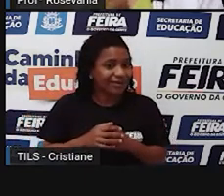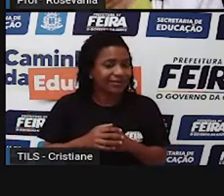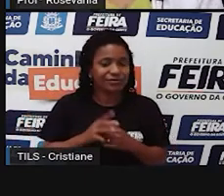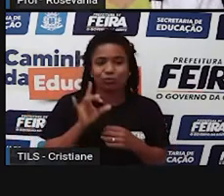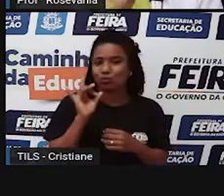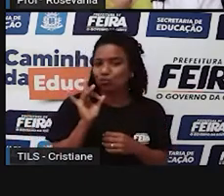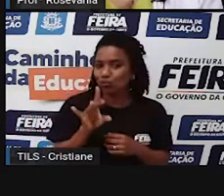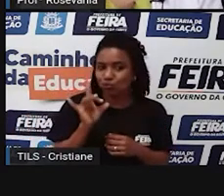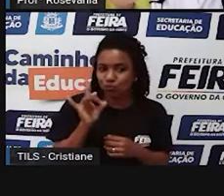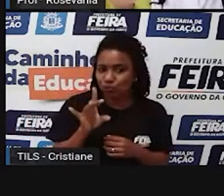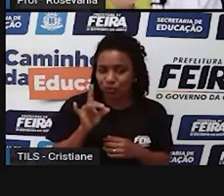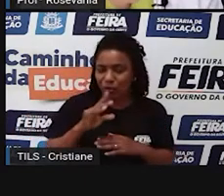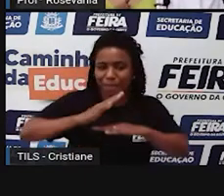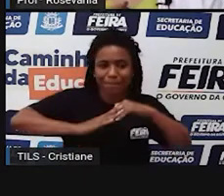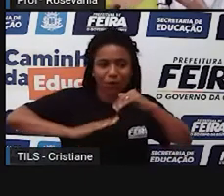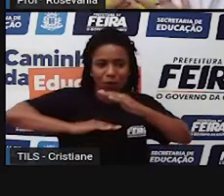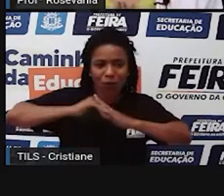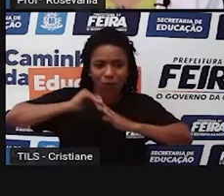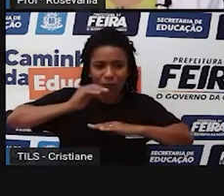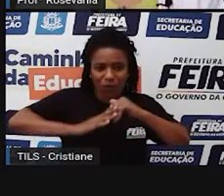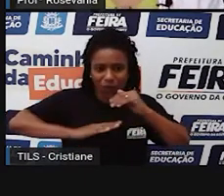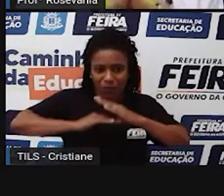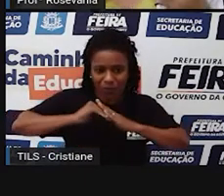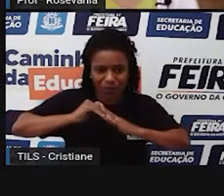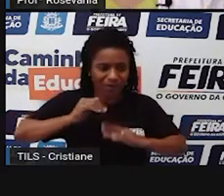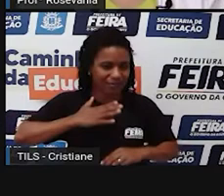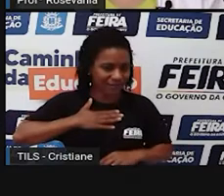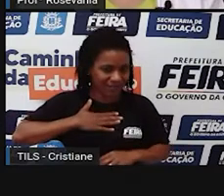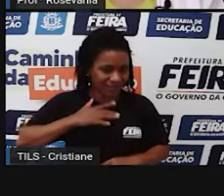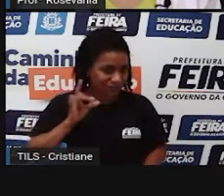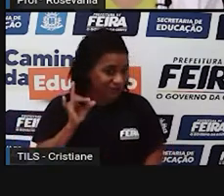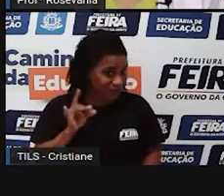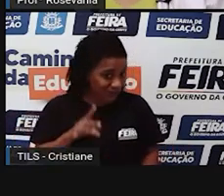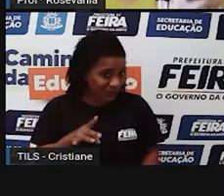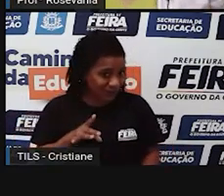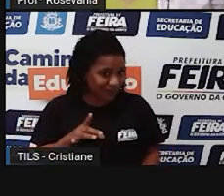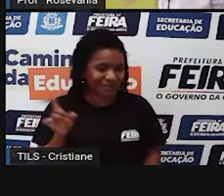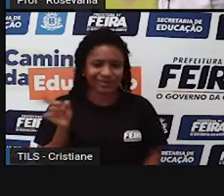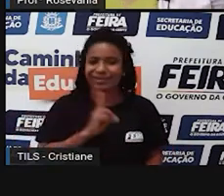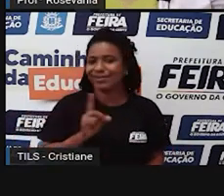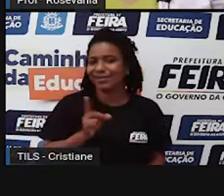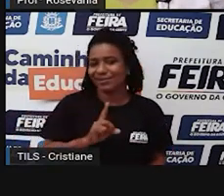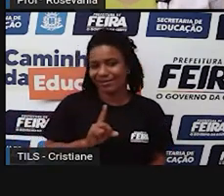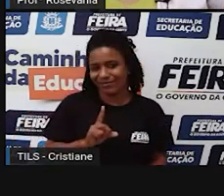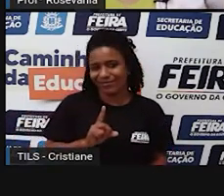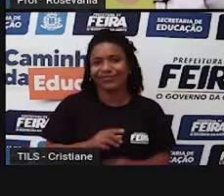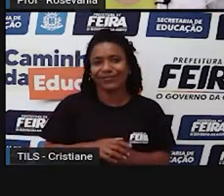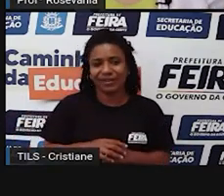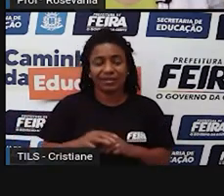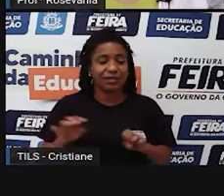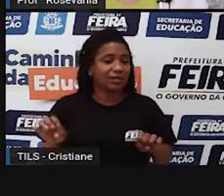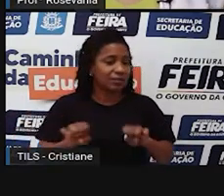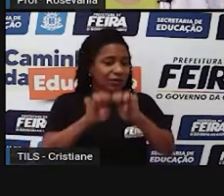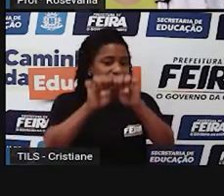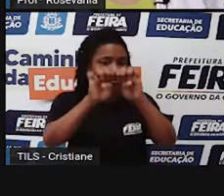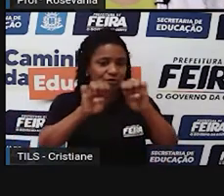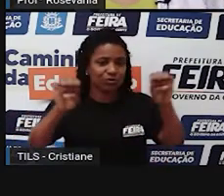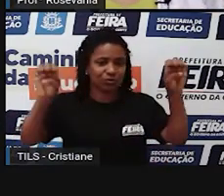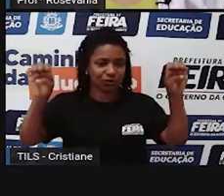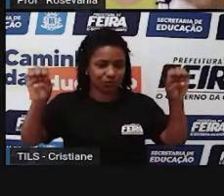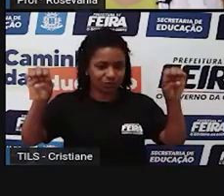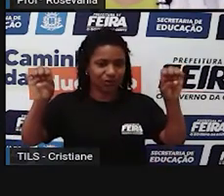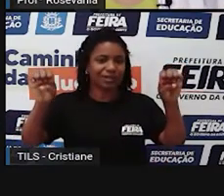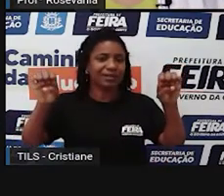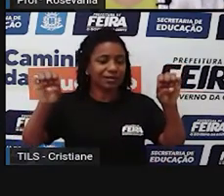entender somente a minha profissão. Por exemplo, para eu estar dando essa aula agora, tem toda uma estrutura aqui por